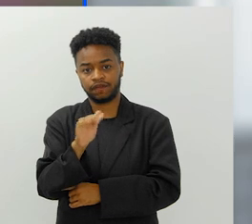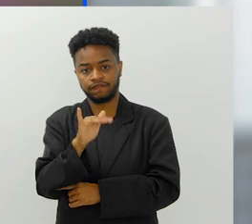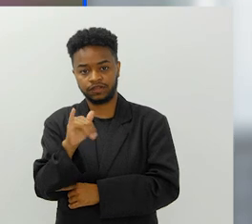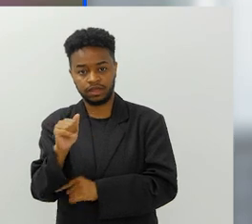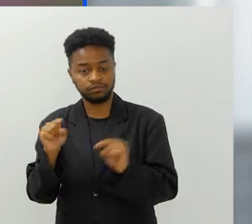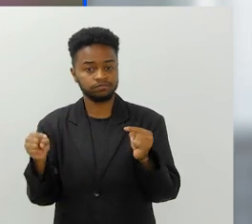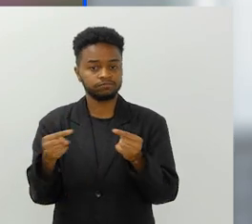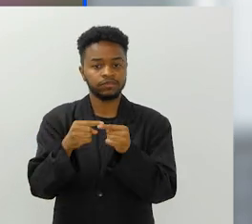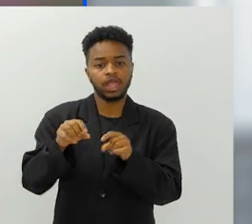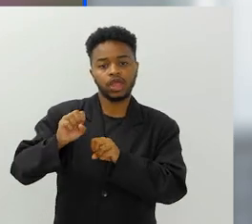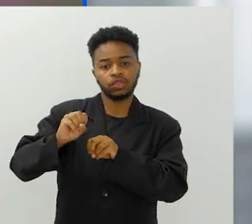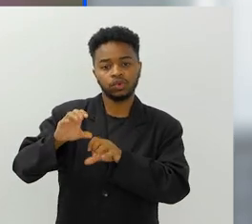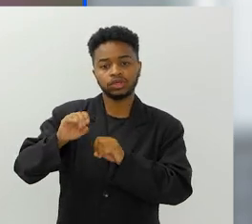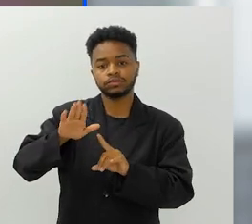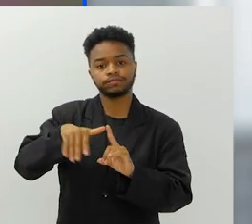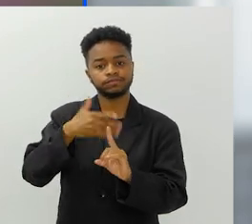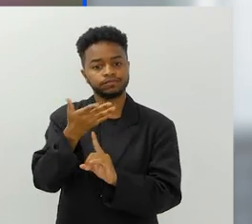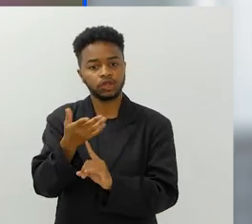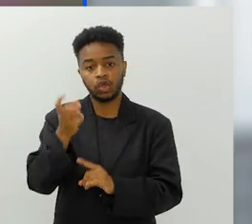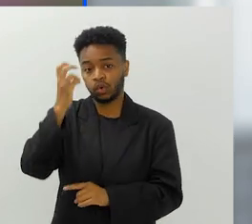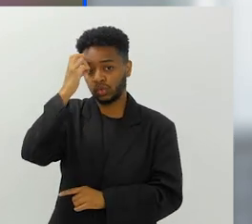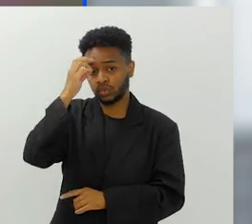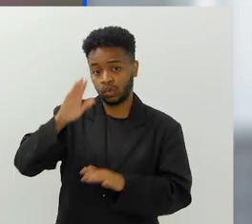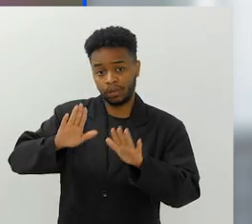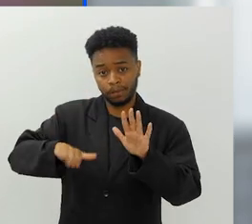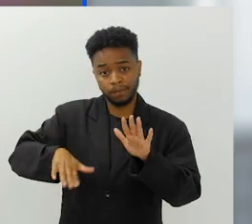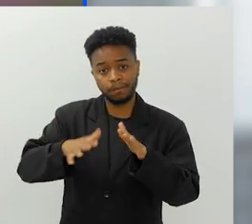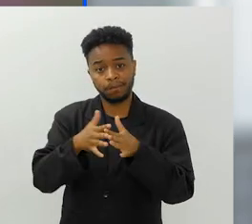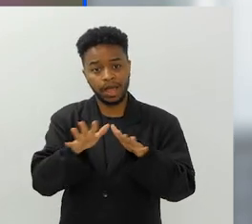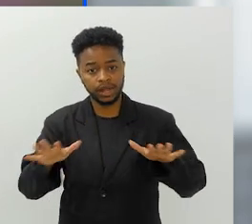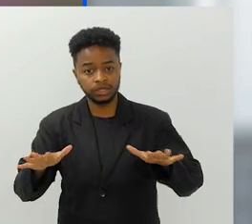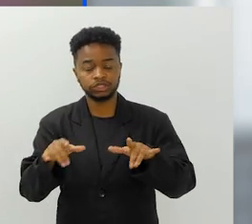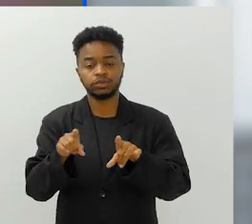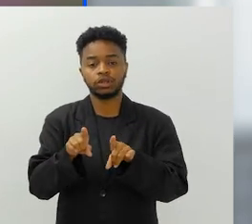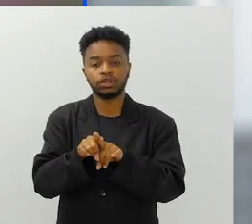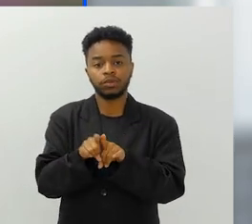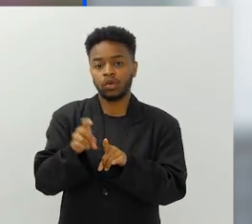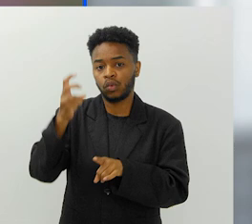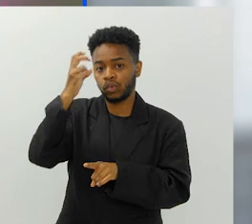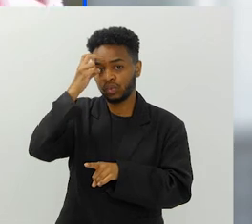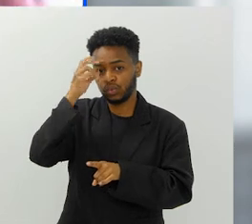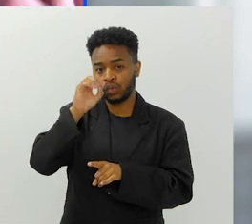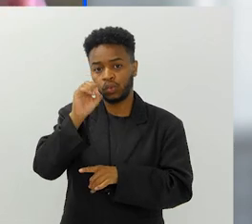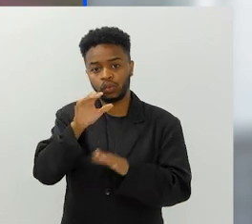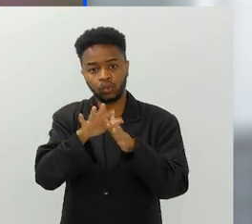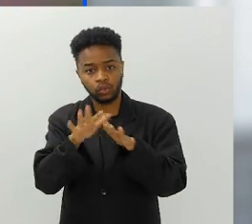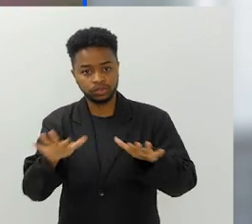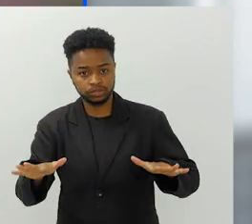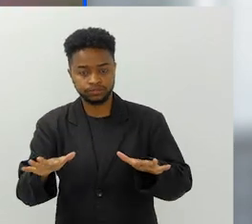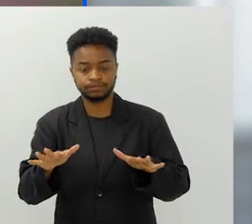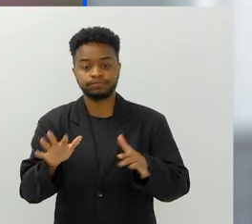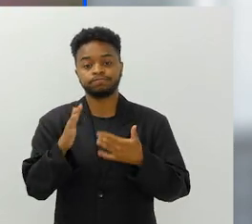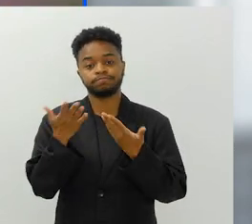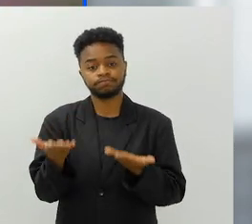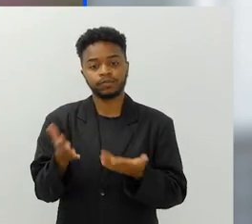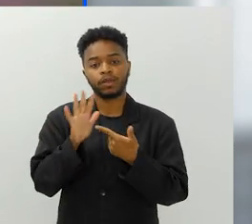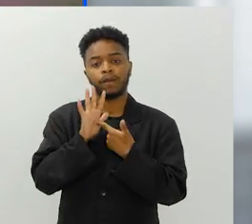educação ambiental, cultura marítima, cultura oceânica, que vão dar exatamente